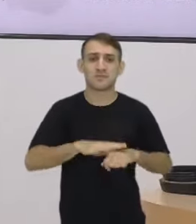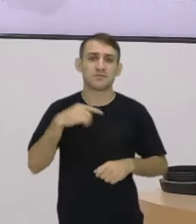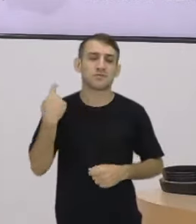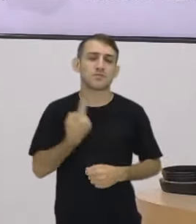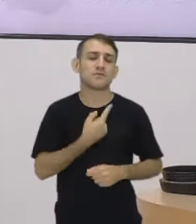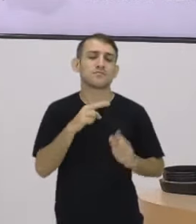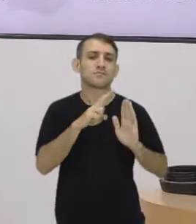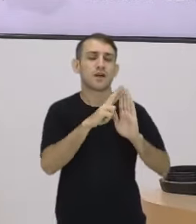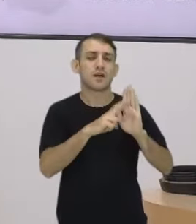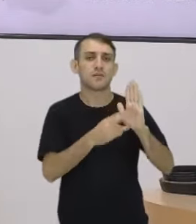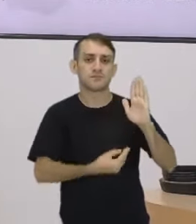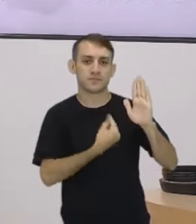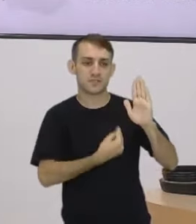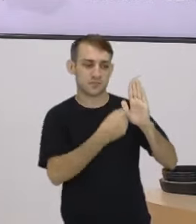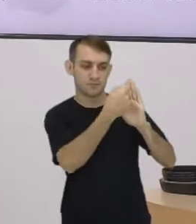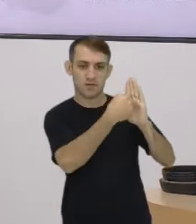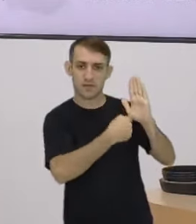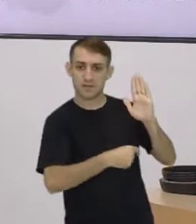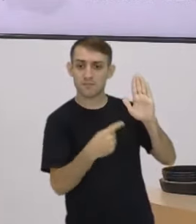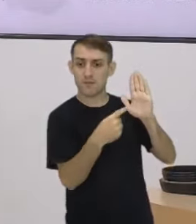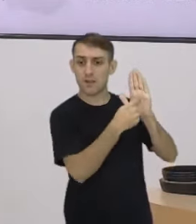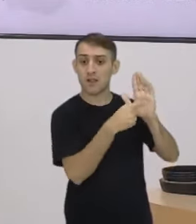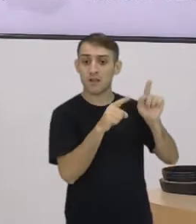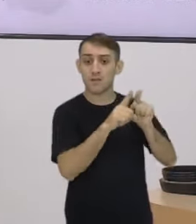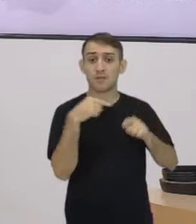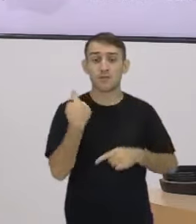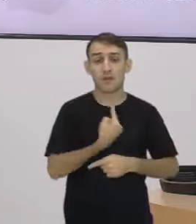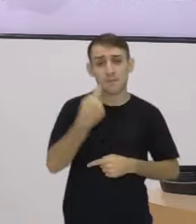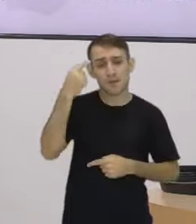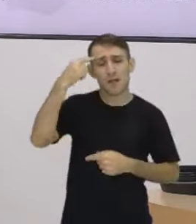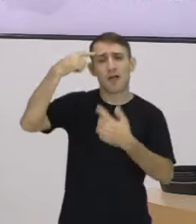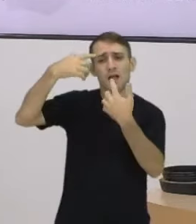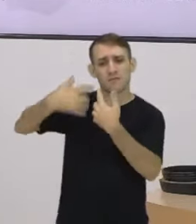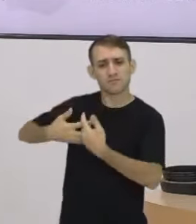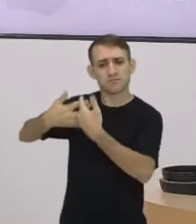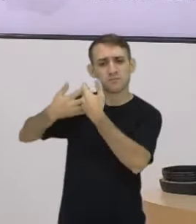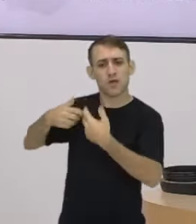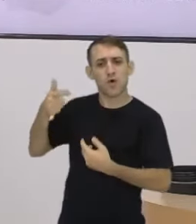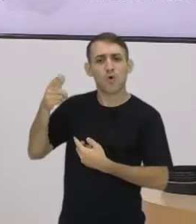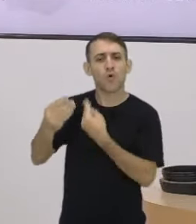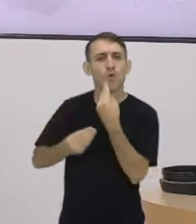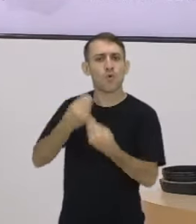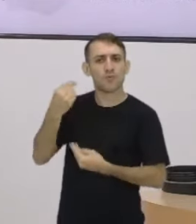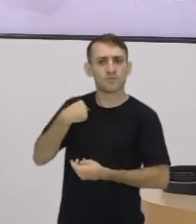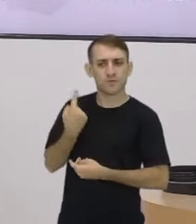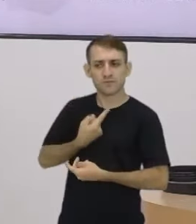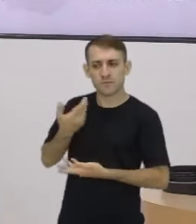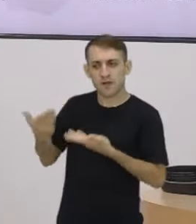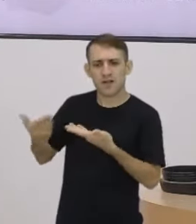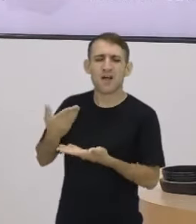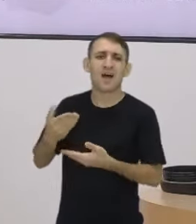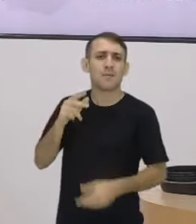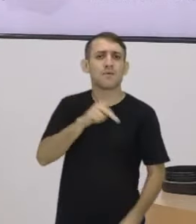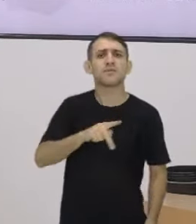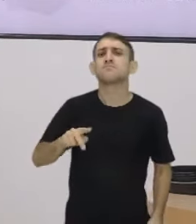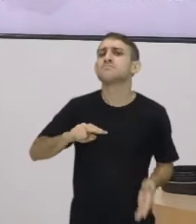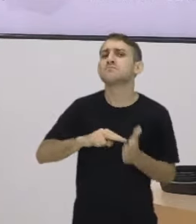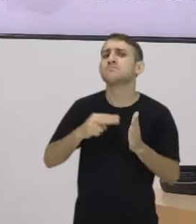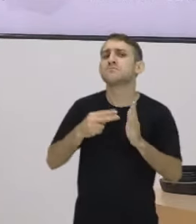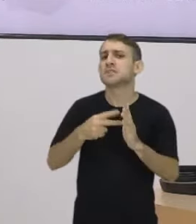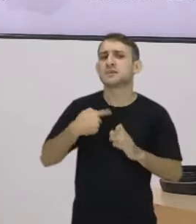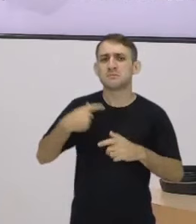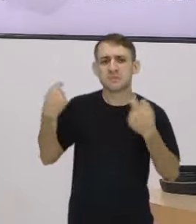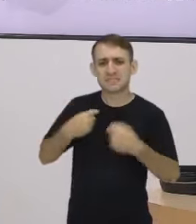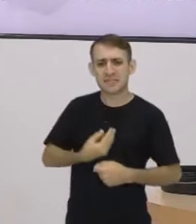registro da nossa vida, eles nos fazem também pensar e refletir com o outro, quando a gente compartilha. Ah, professora, então, isso significa que eu vou ter que